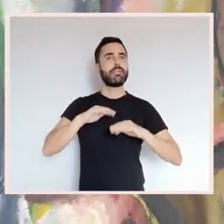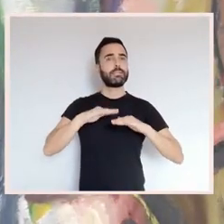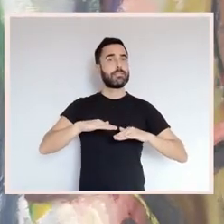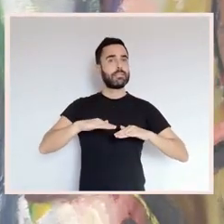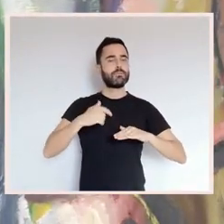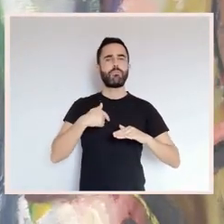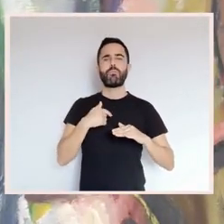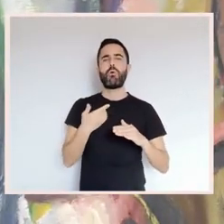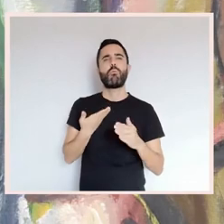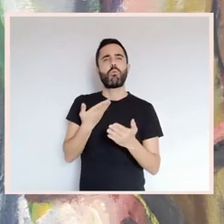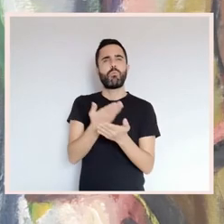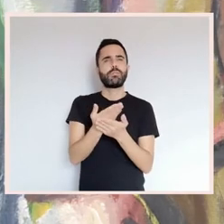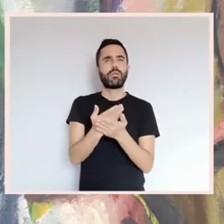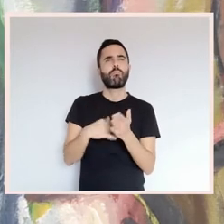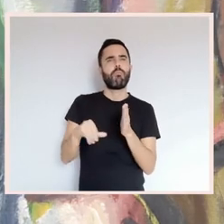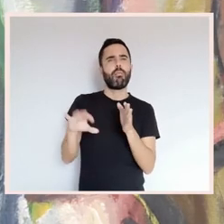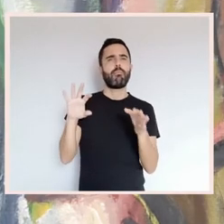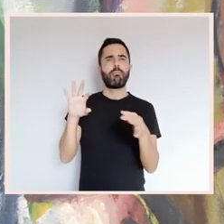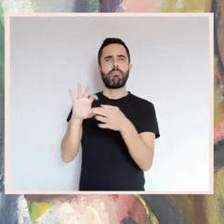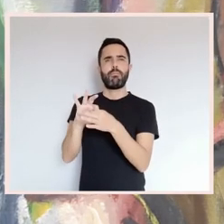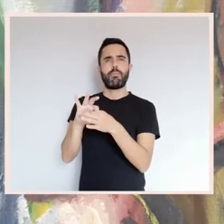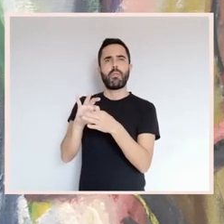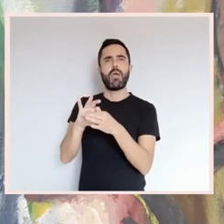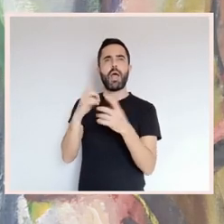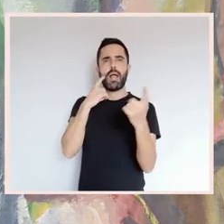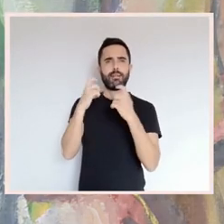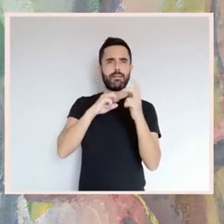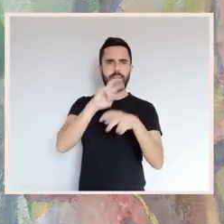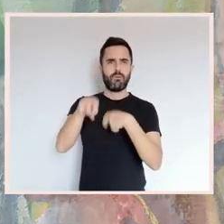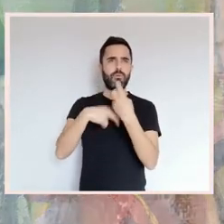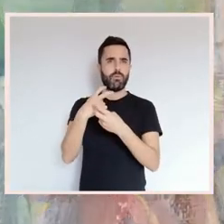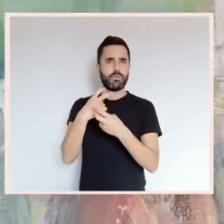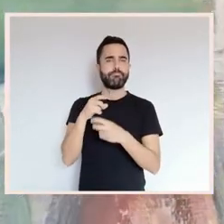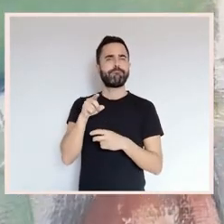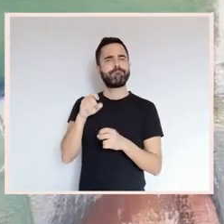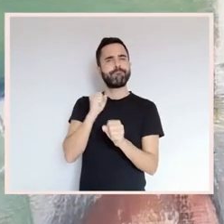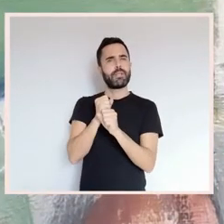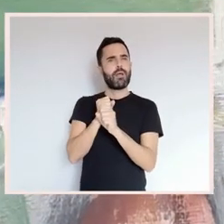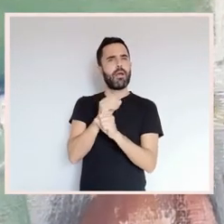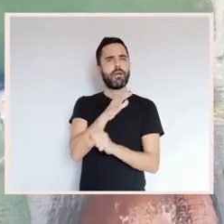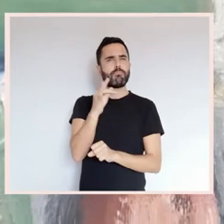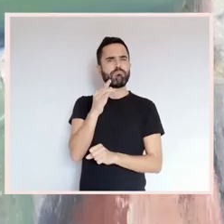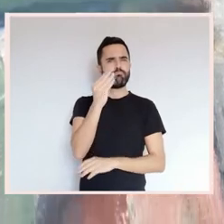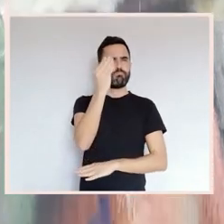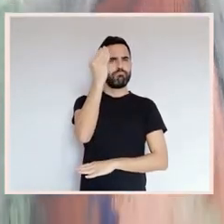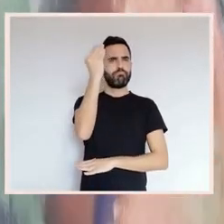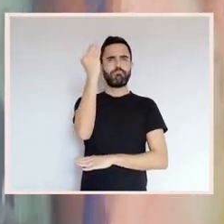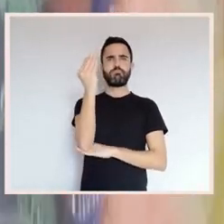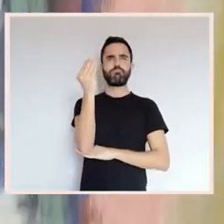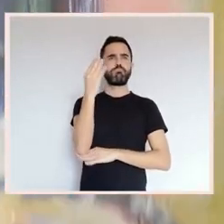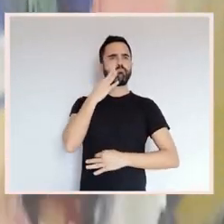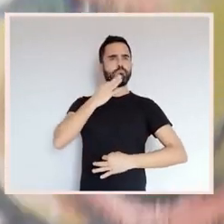Son propostas moi achegadas ás propostas dos renovadores. Traballa ademais unha